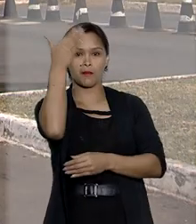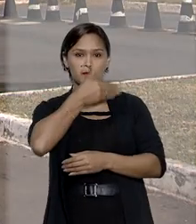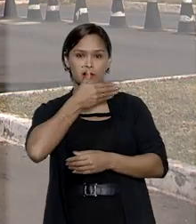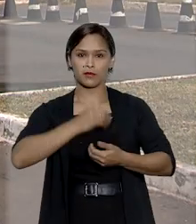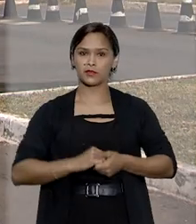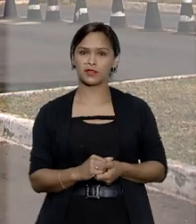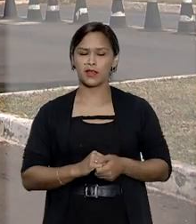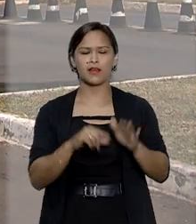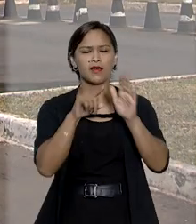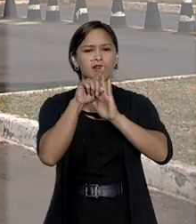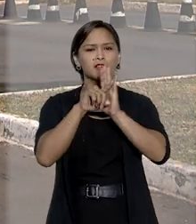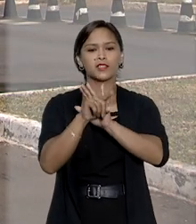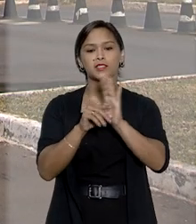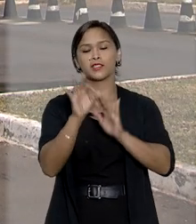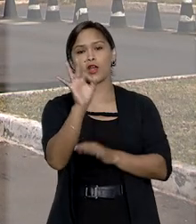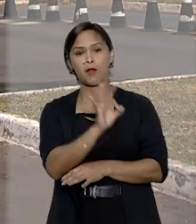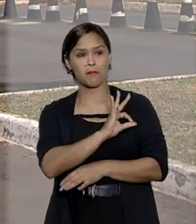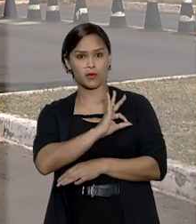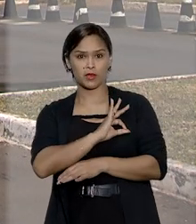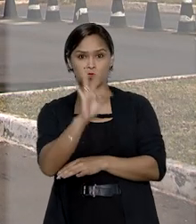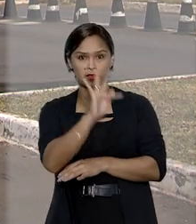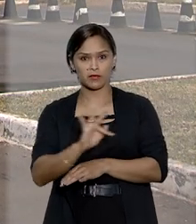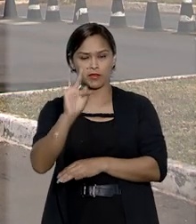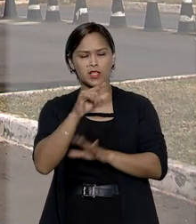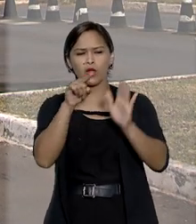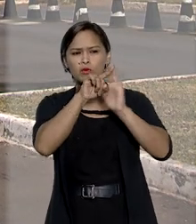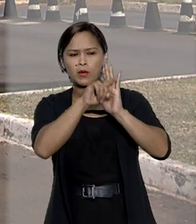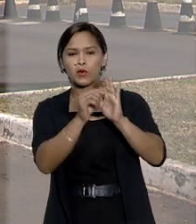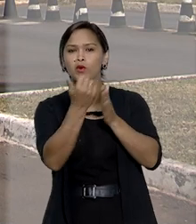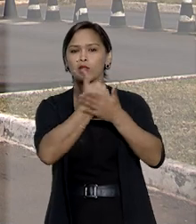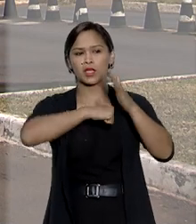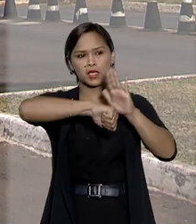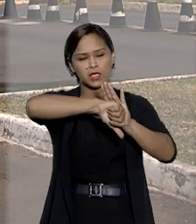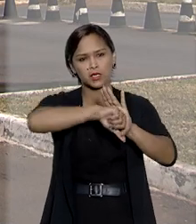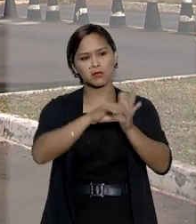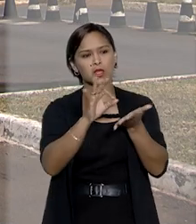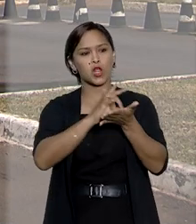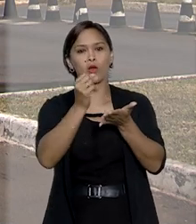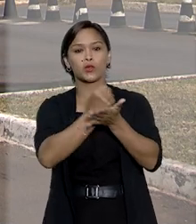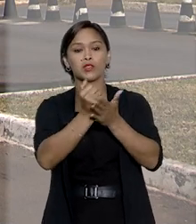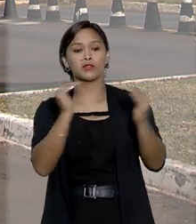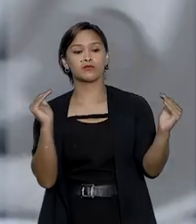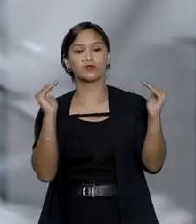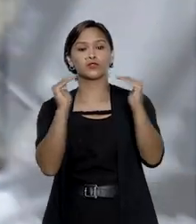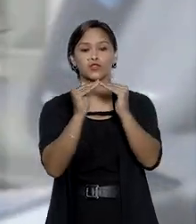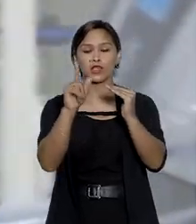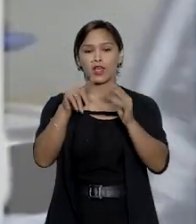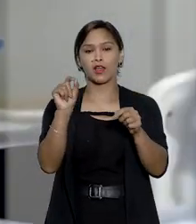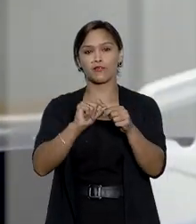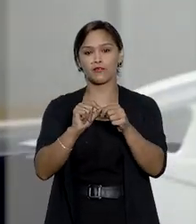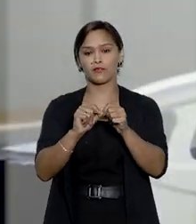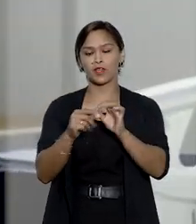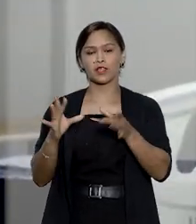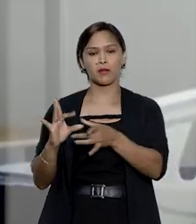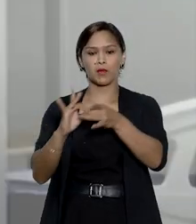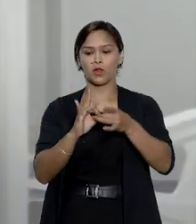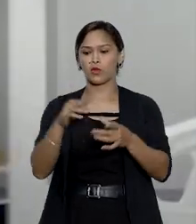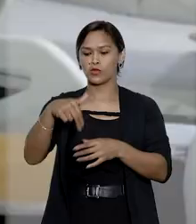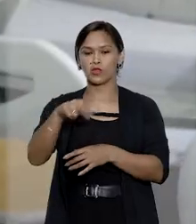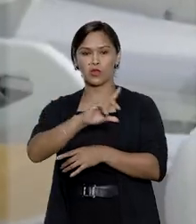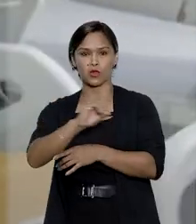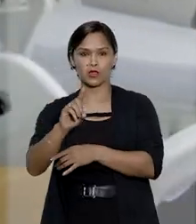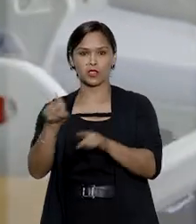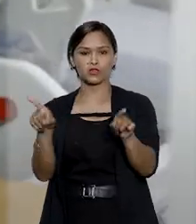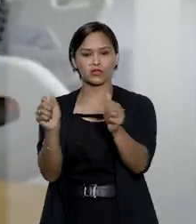A investigação da Polícia Federal apura possíveis crimes na contratação direta efetuada pelo consórcio Nordeste,